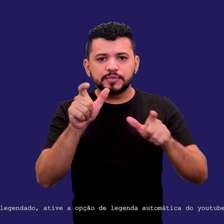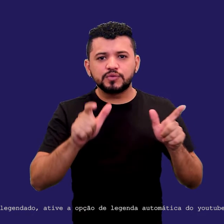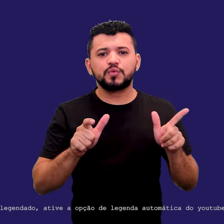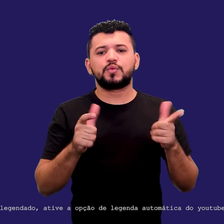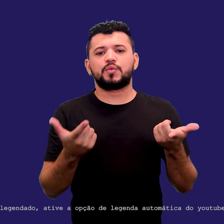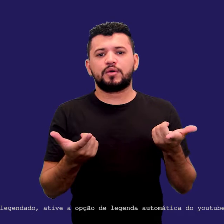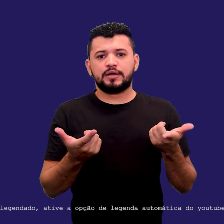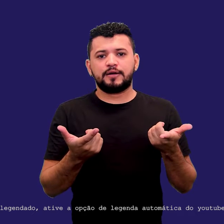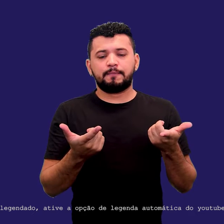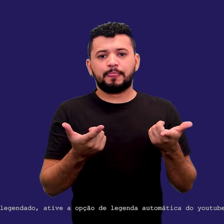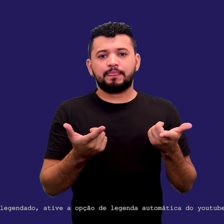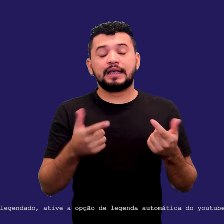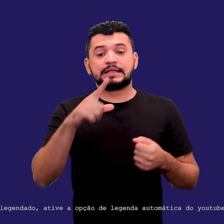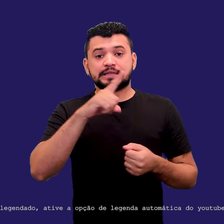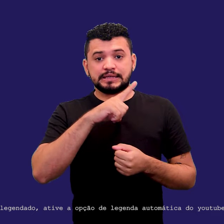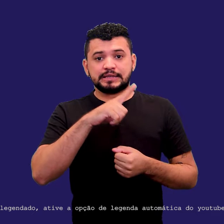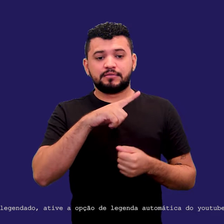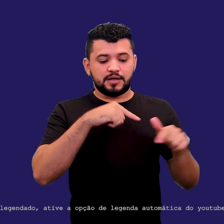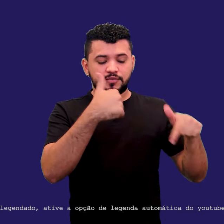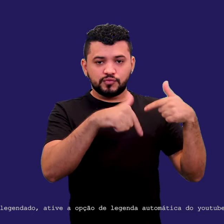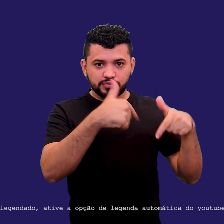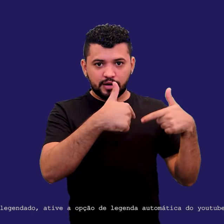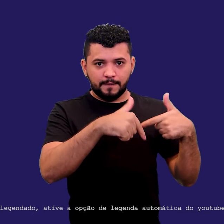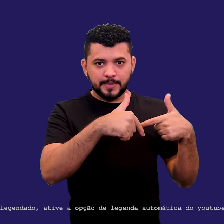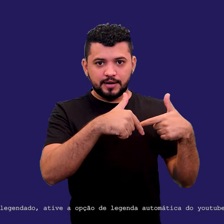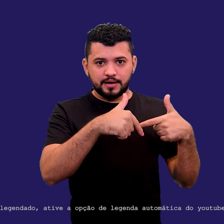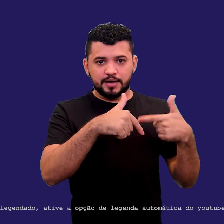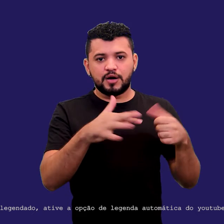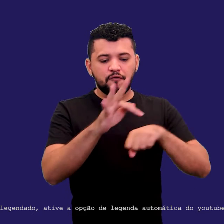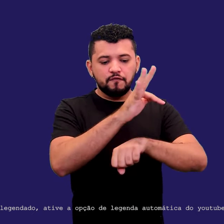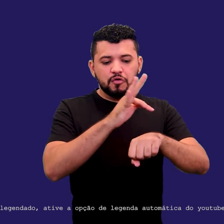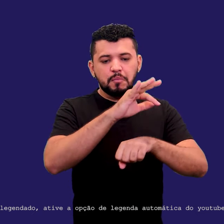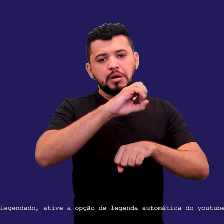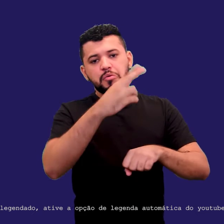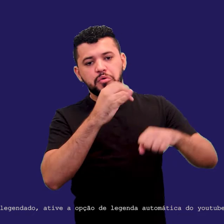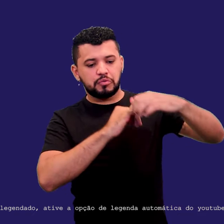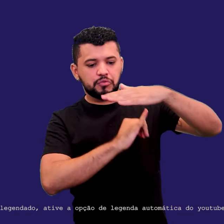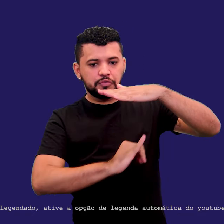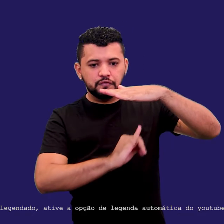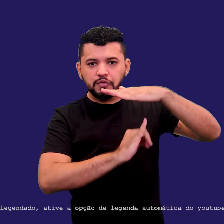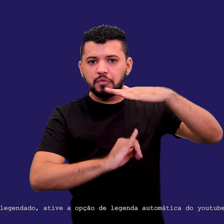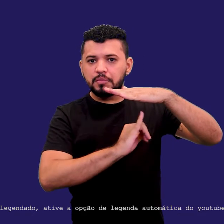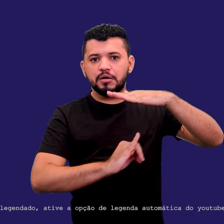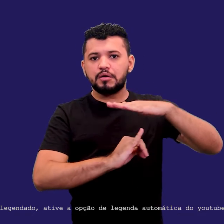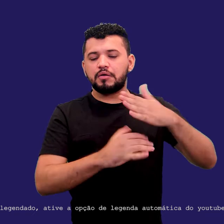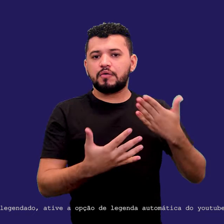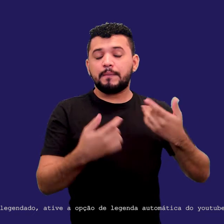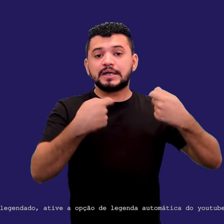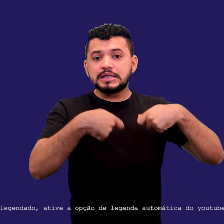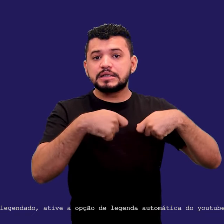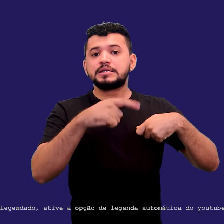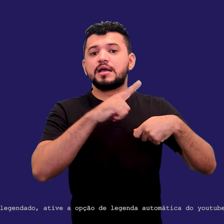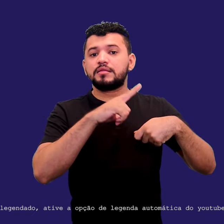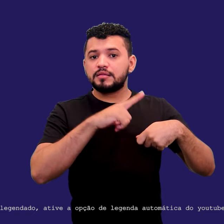Elas, estando no mercado de trabalho formal ou não, né? Elas precisam entrar num processo de